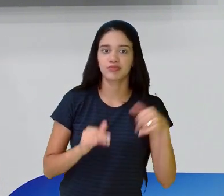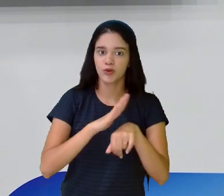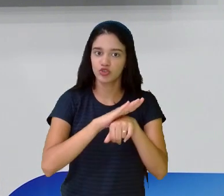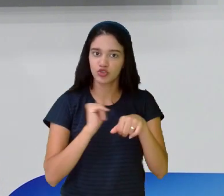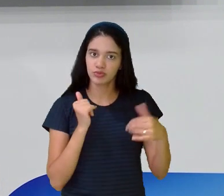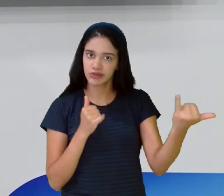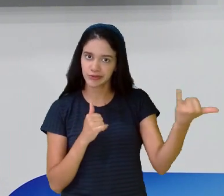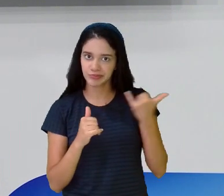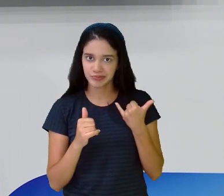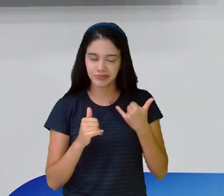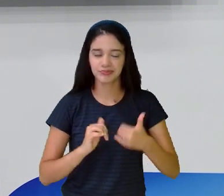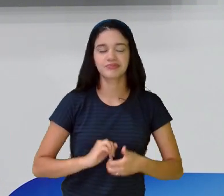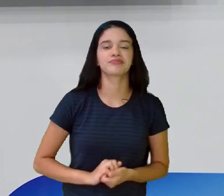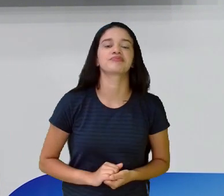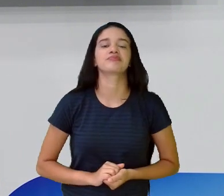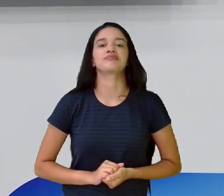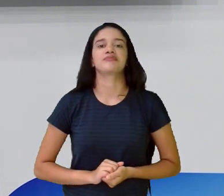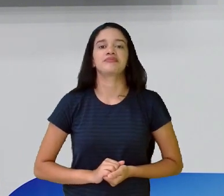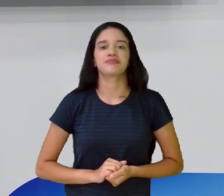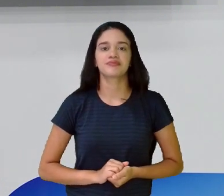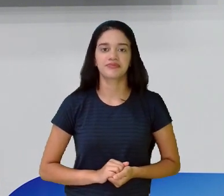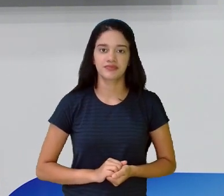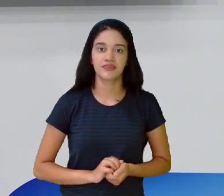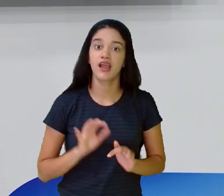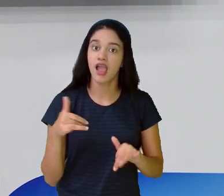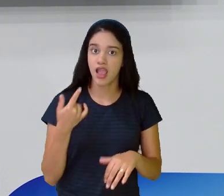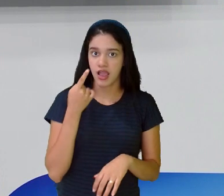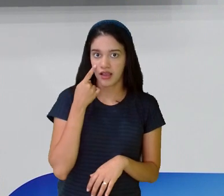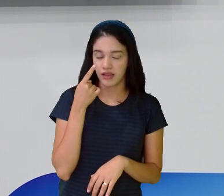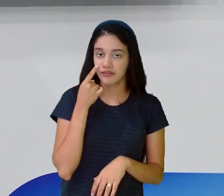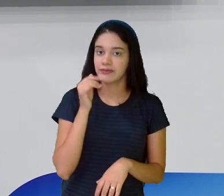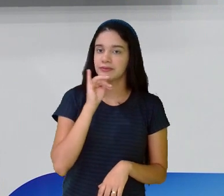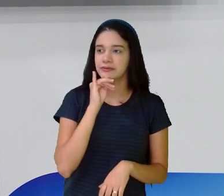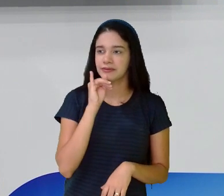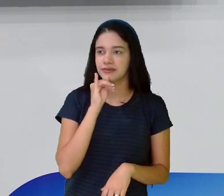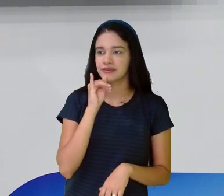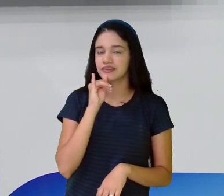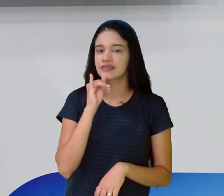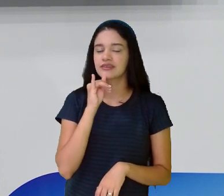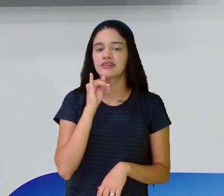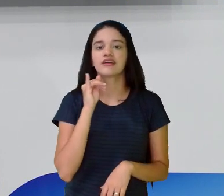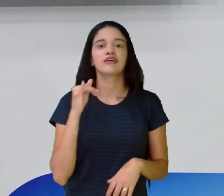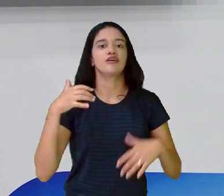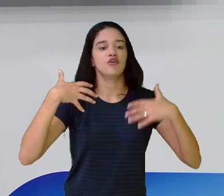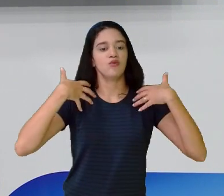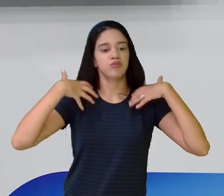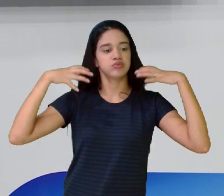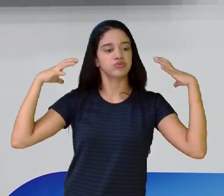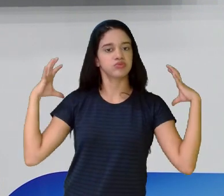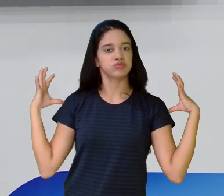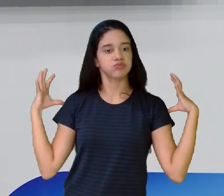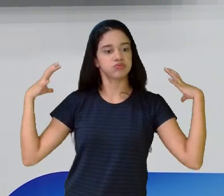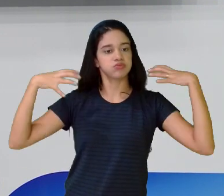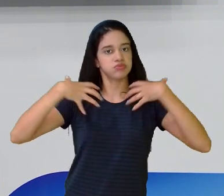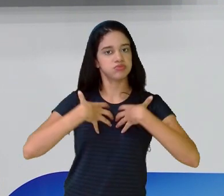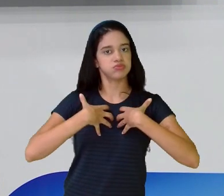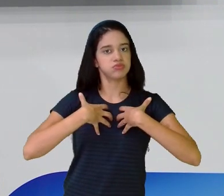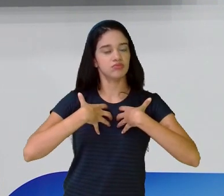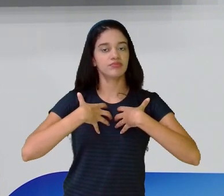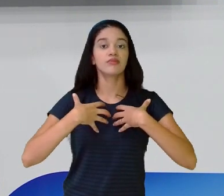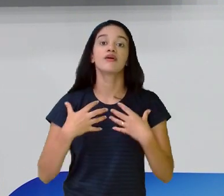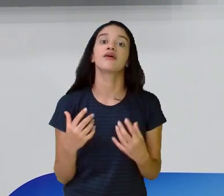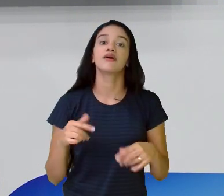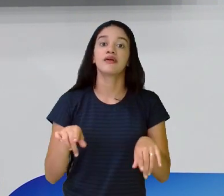chama. Para saber se tem aí a resposta de vocês. Eu vou deixar aqui o exemplo da Branca de Neve. Mas eu queria deixar